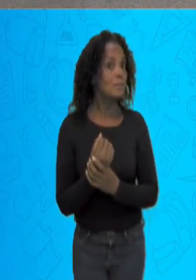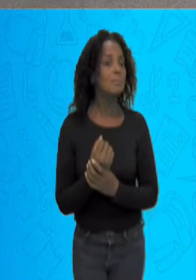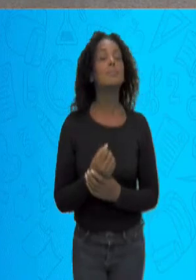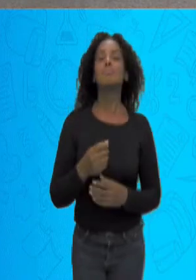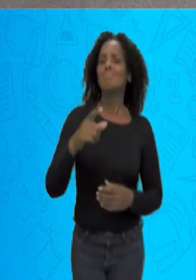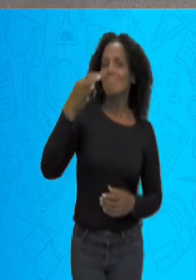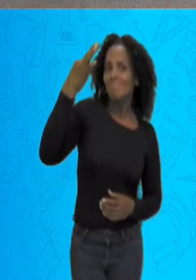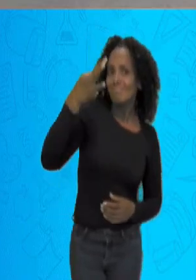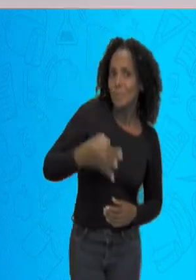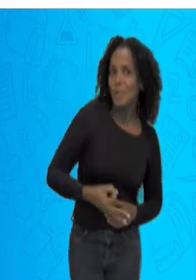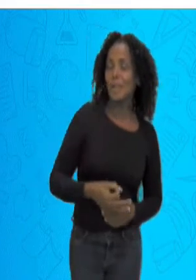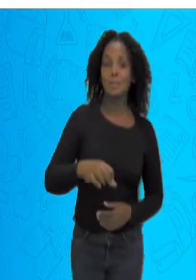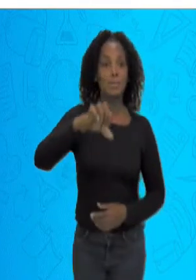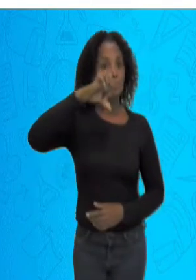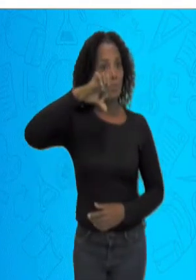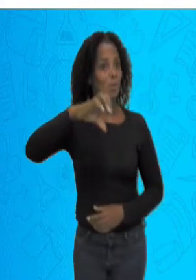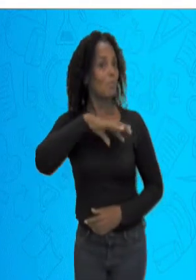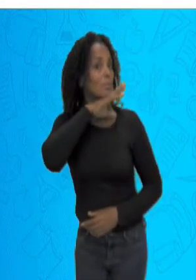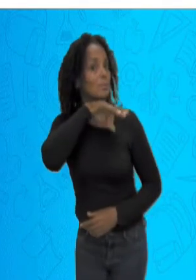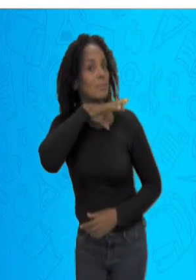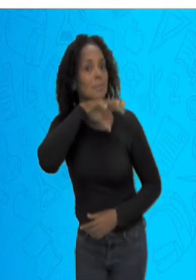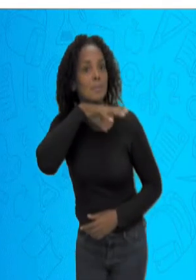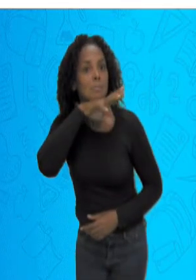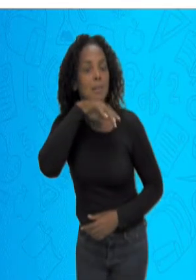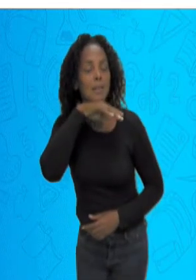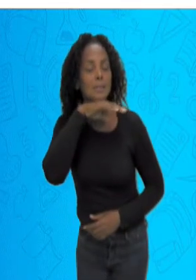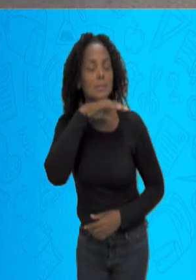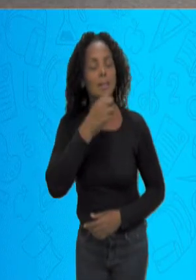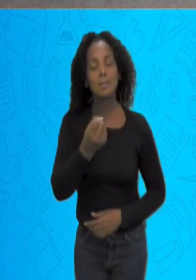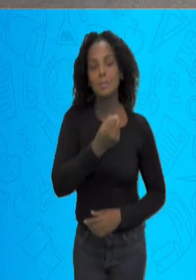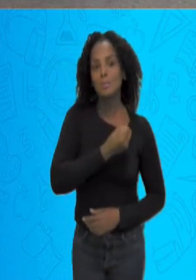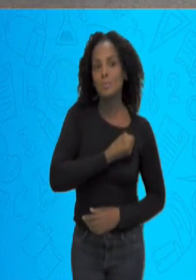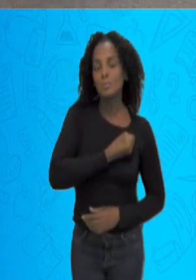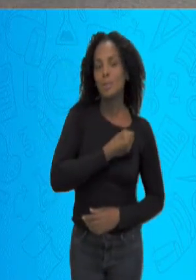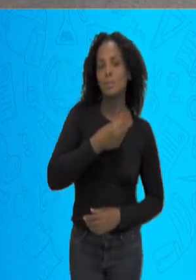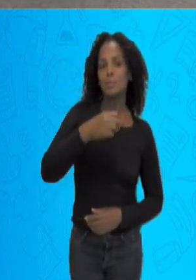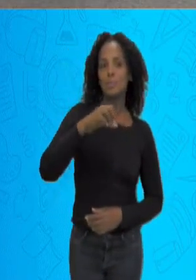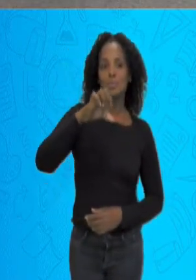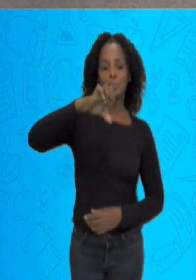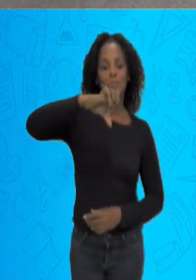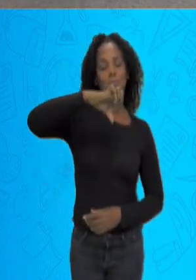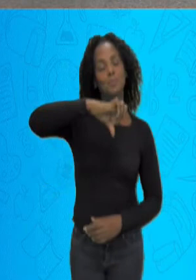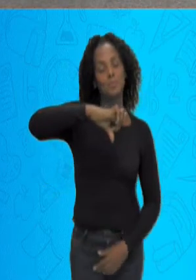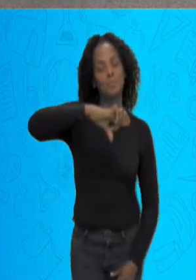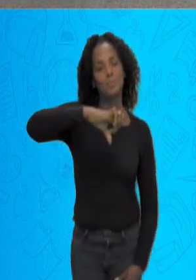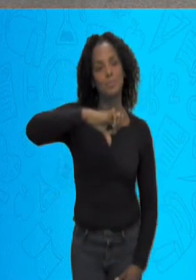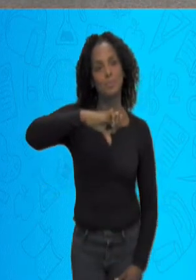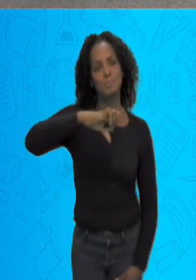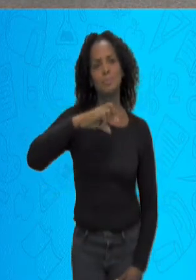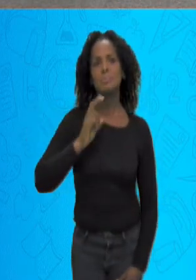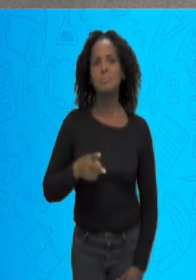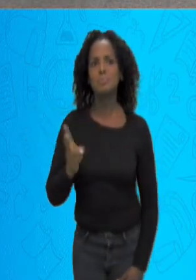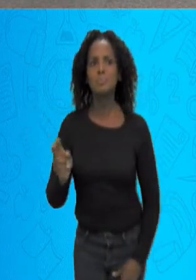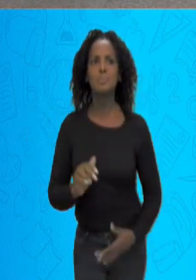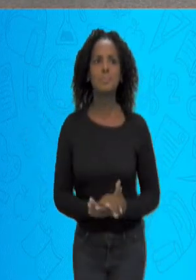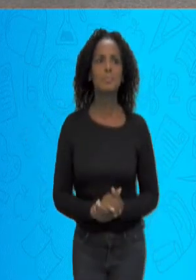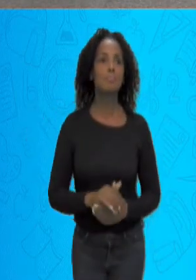Isso, lá. Nove animais. Ó o numeral nove, como que a gente faz, ó. Tá vendo? Vamos continuar.